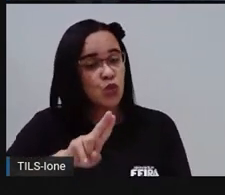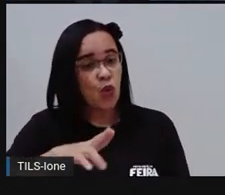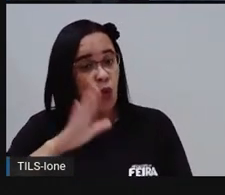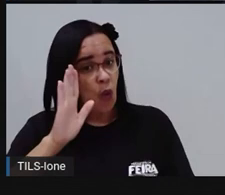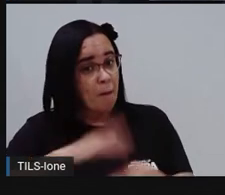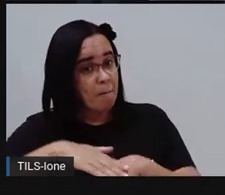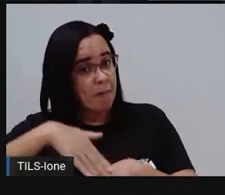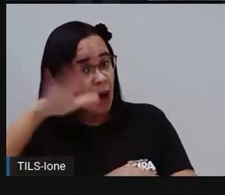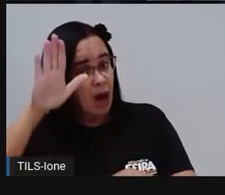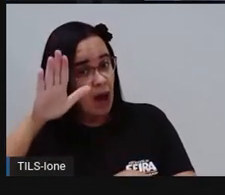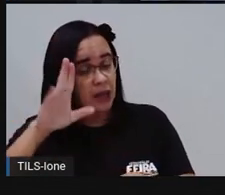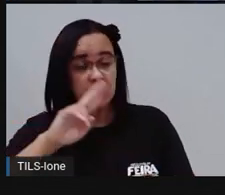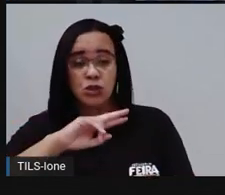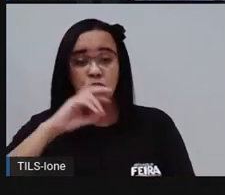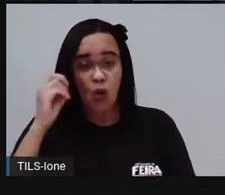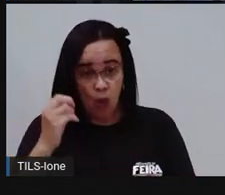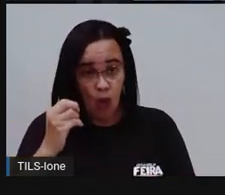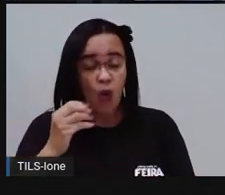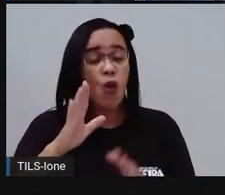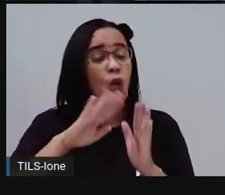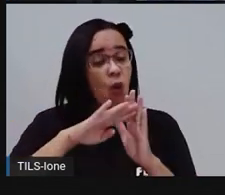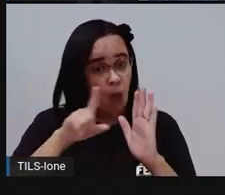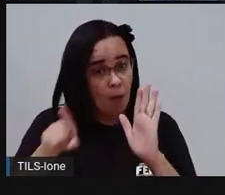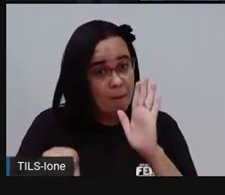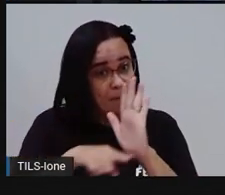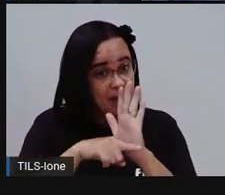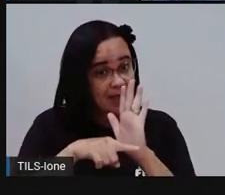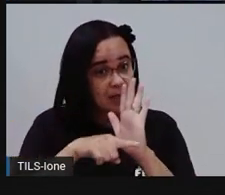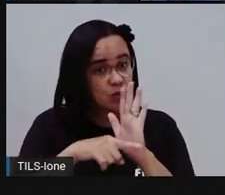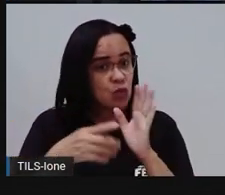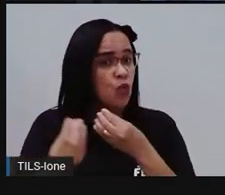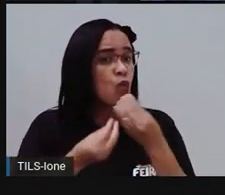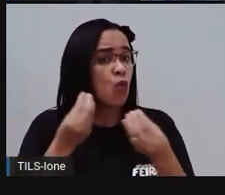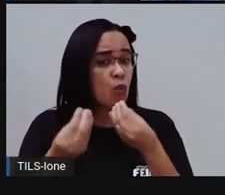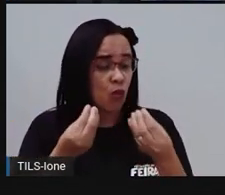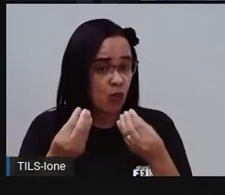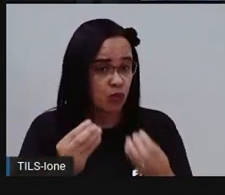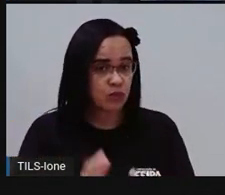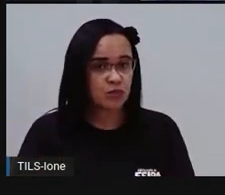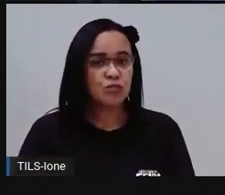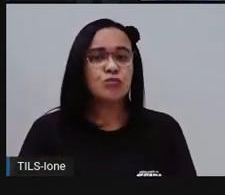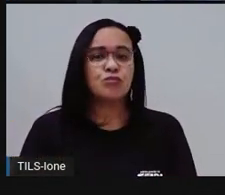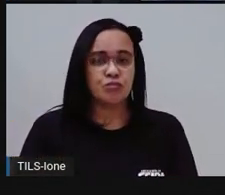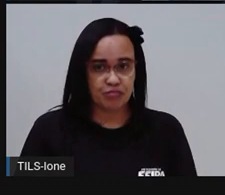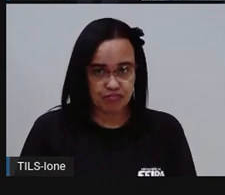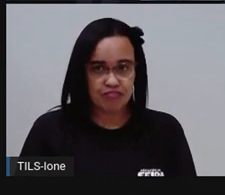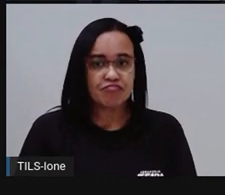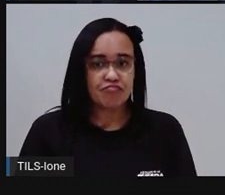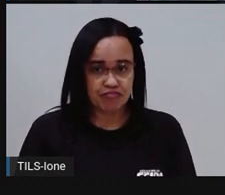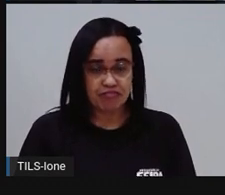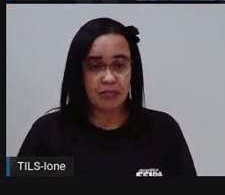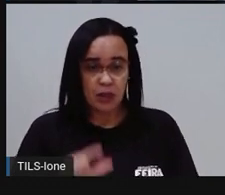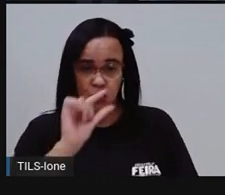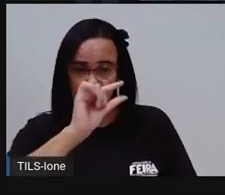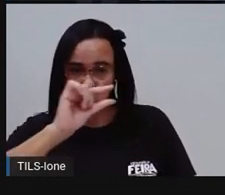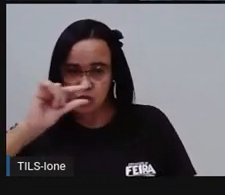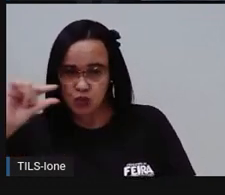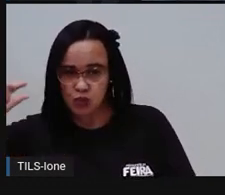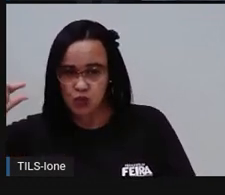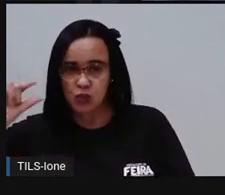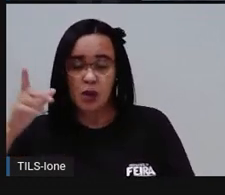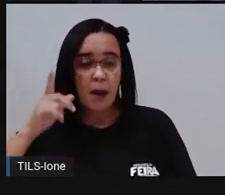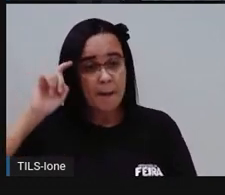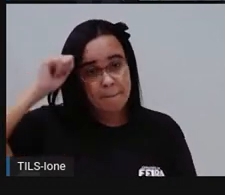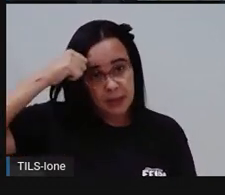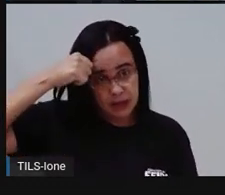foi o mês que eles gastaram menos água. A barrinha que tá maior foi o mês que gastaram mais água, tá